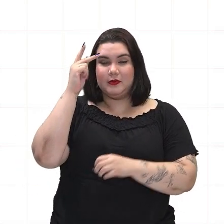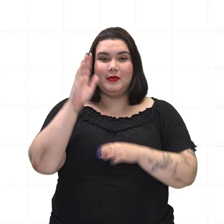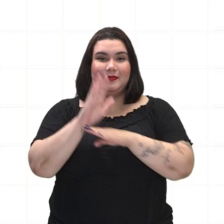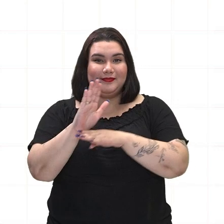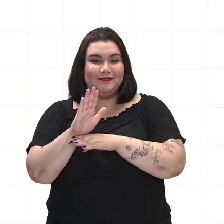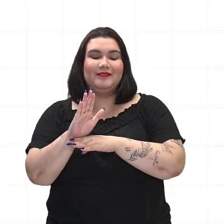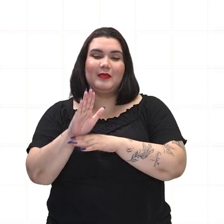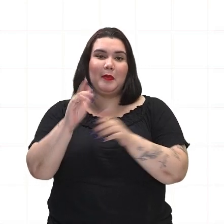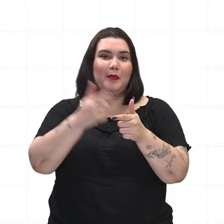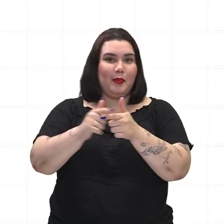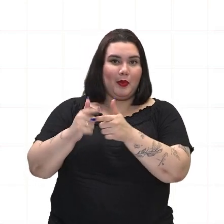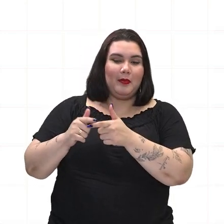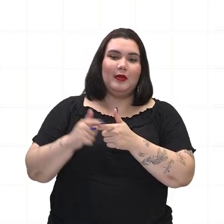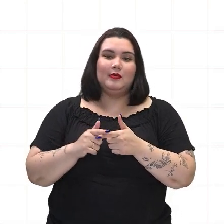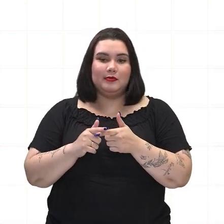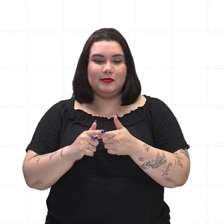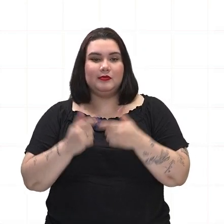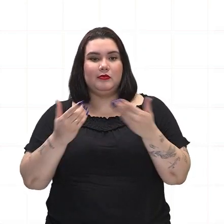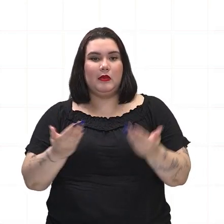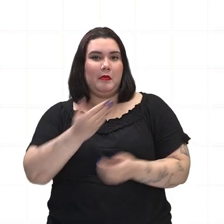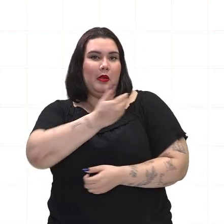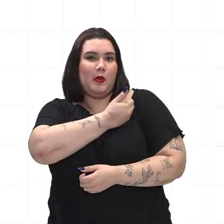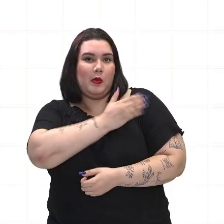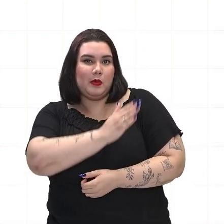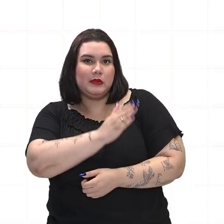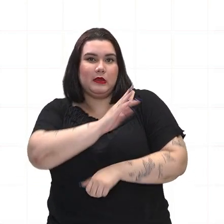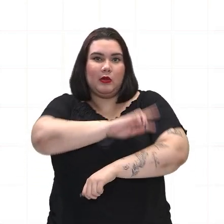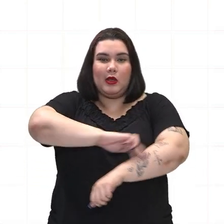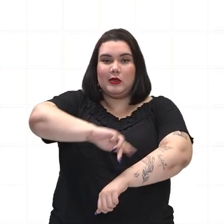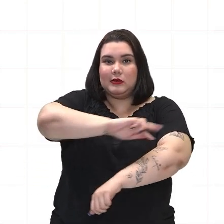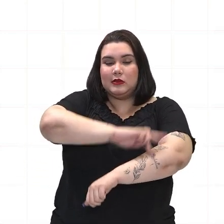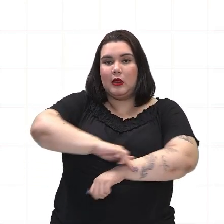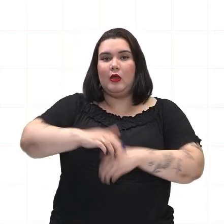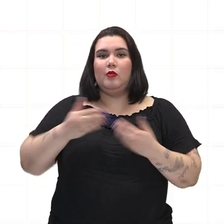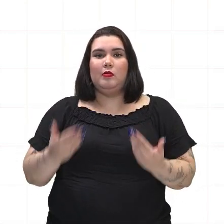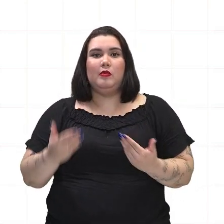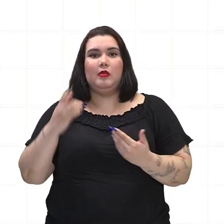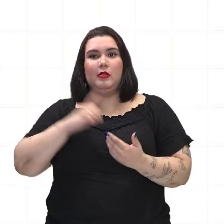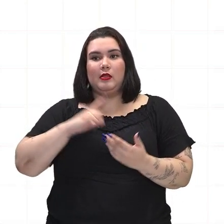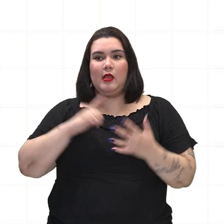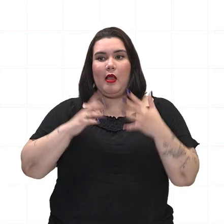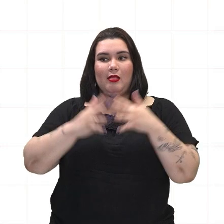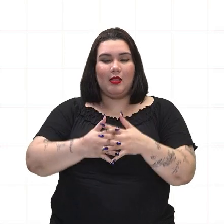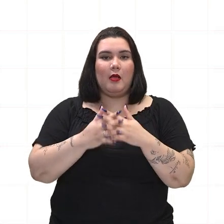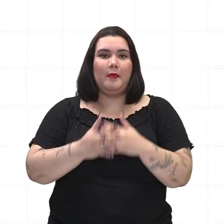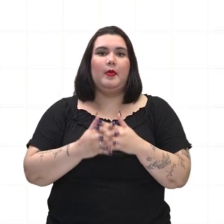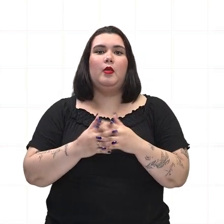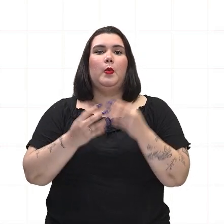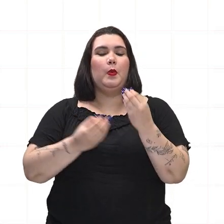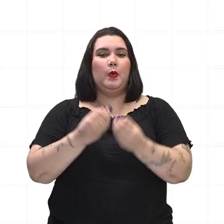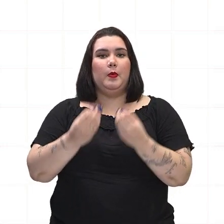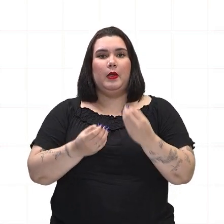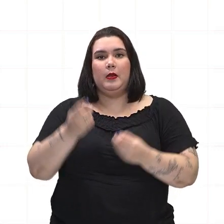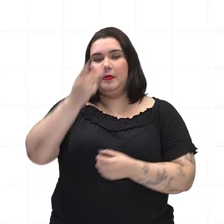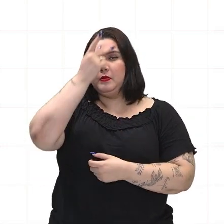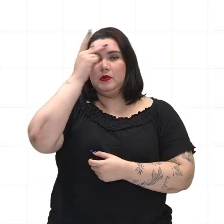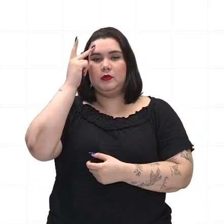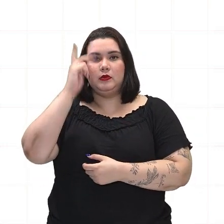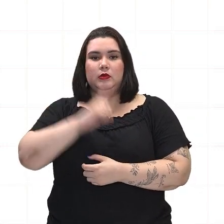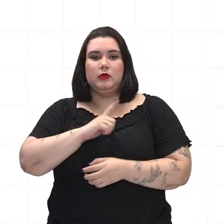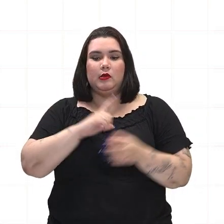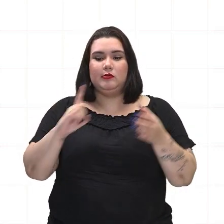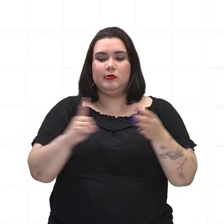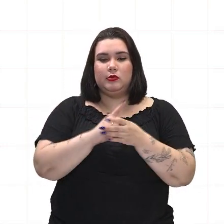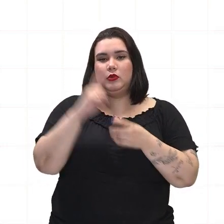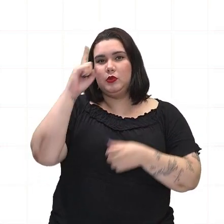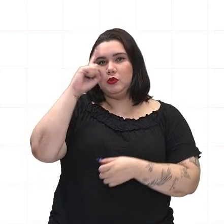problemas, né? Discriminação racial, que vai interferir propriamente em como essas pessoas estão inseridas no